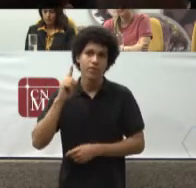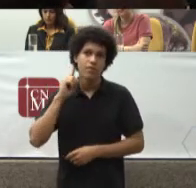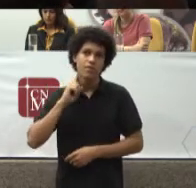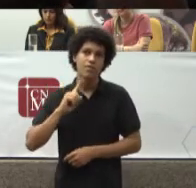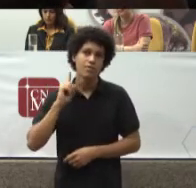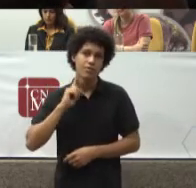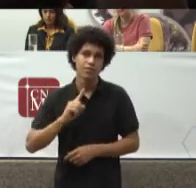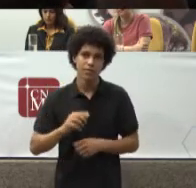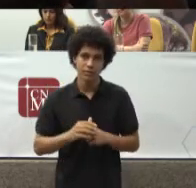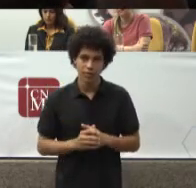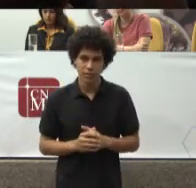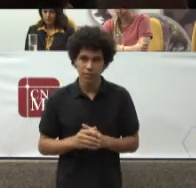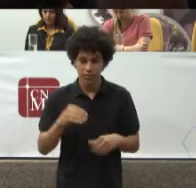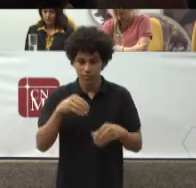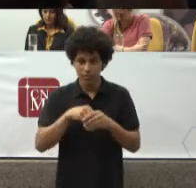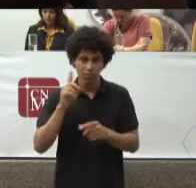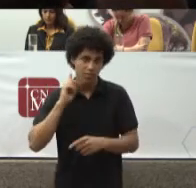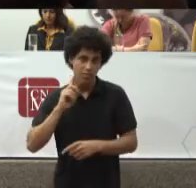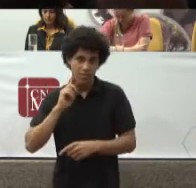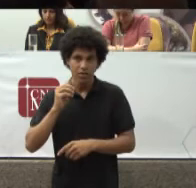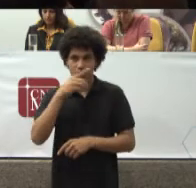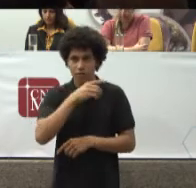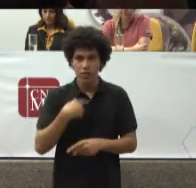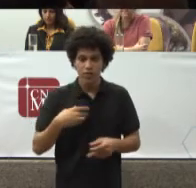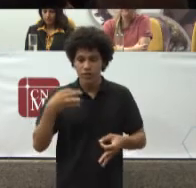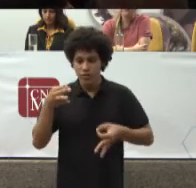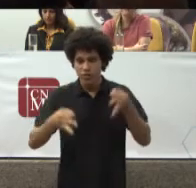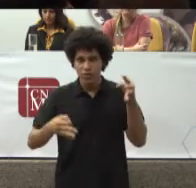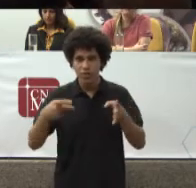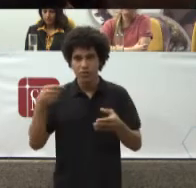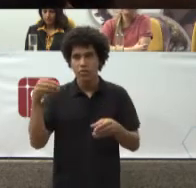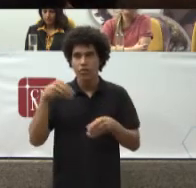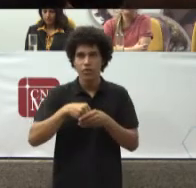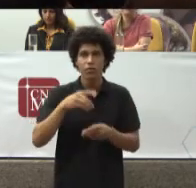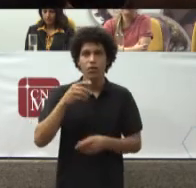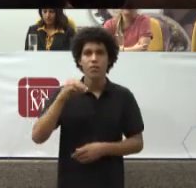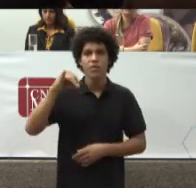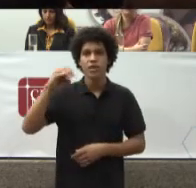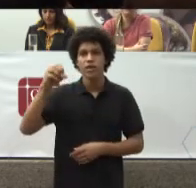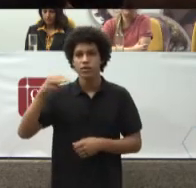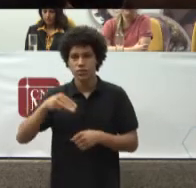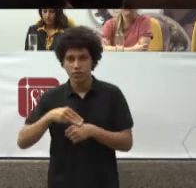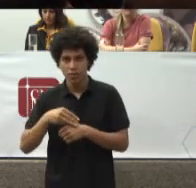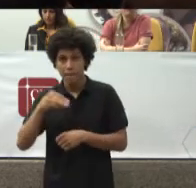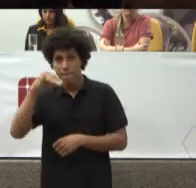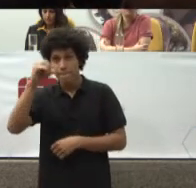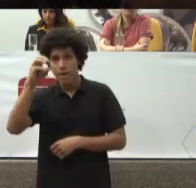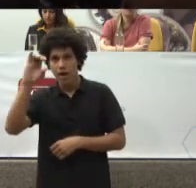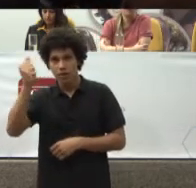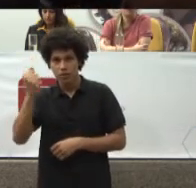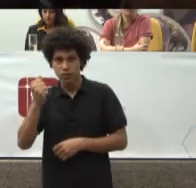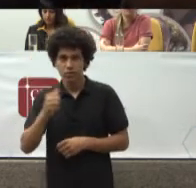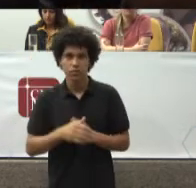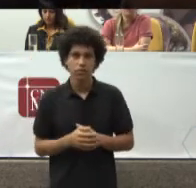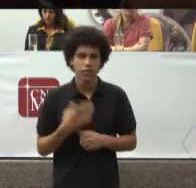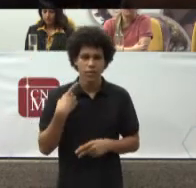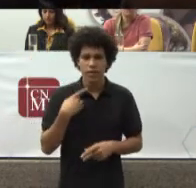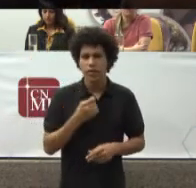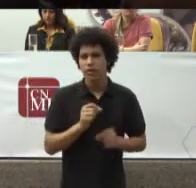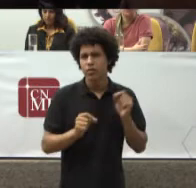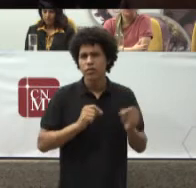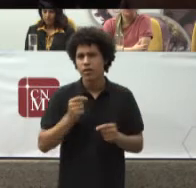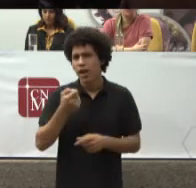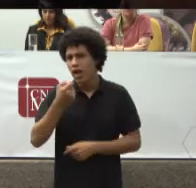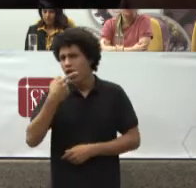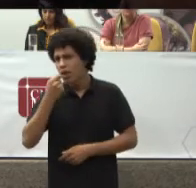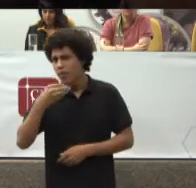Agora Pelo ministro Marco Aurélio Tratando da legitimidade Do MP Para postular Fornecimento De medicamentos Por meio